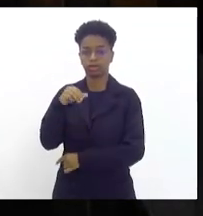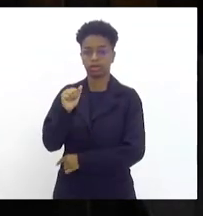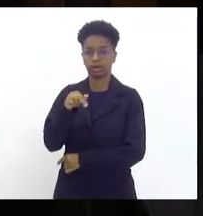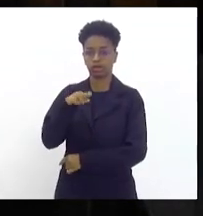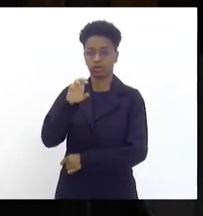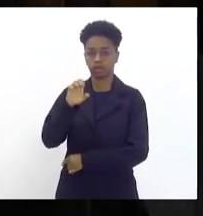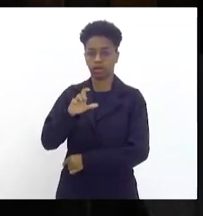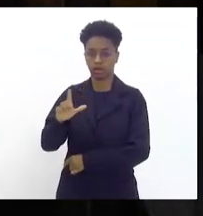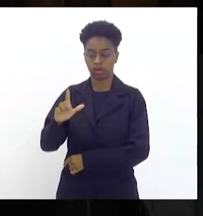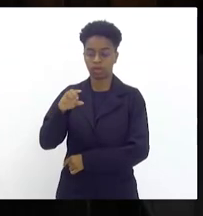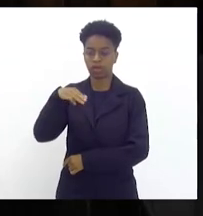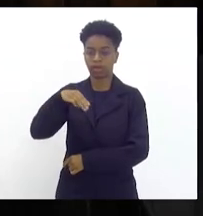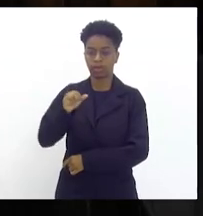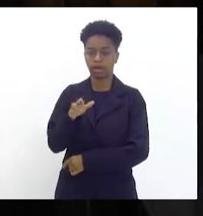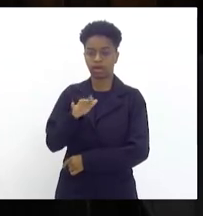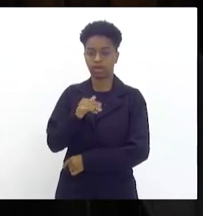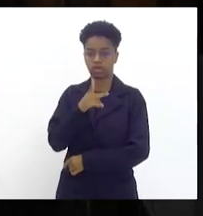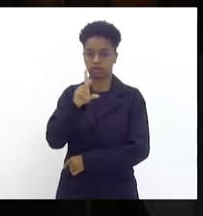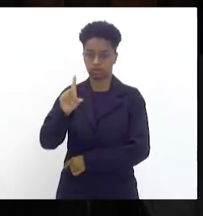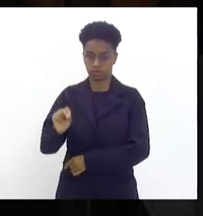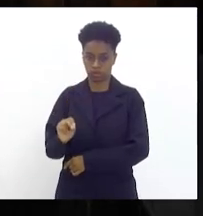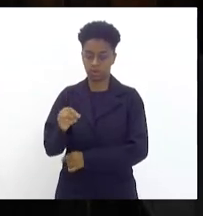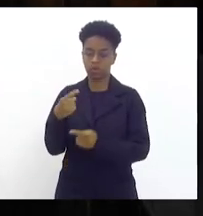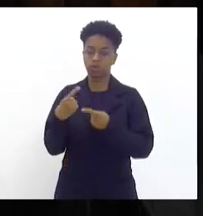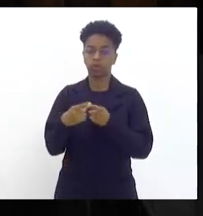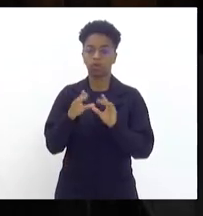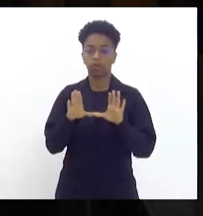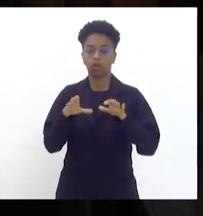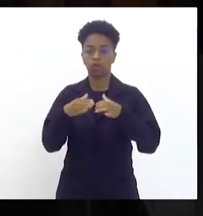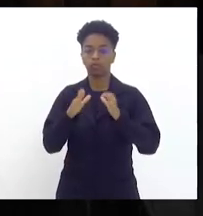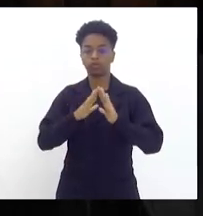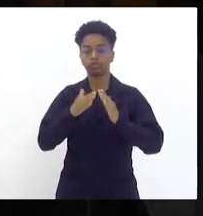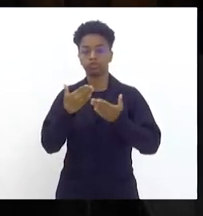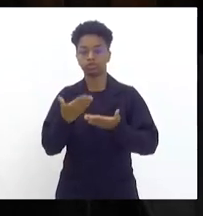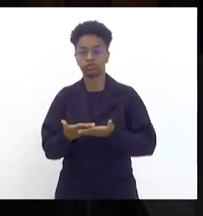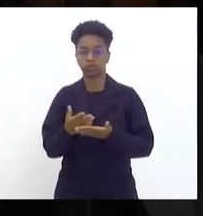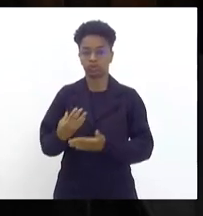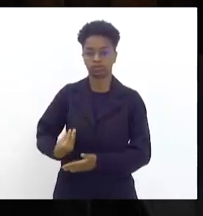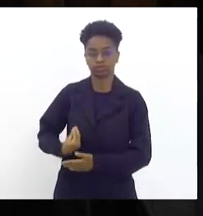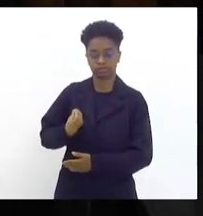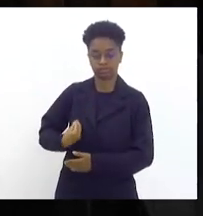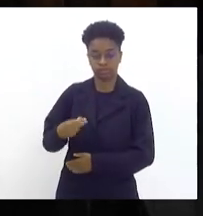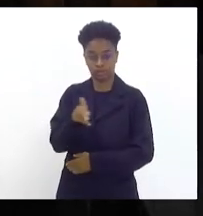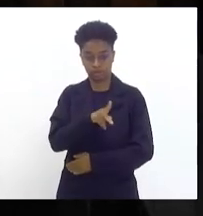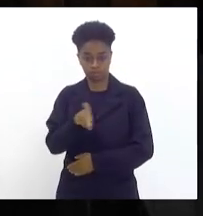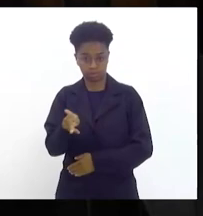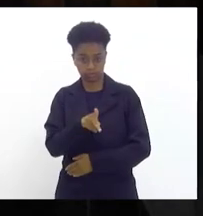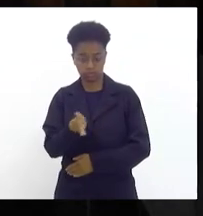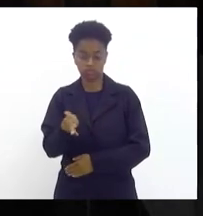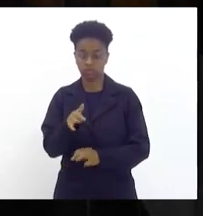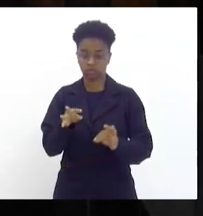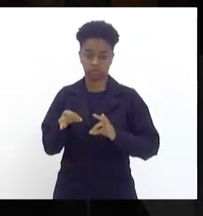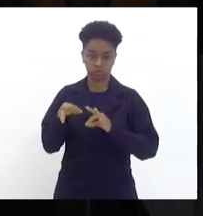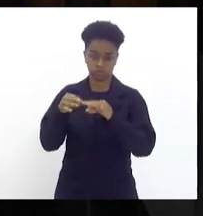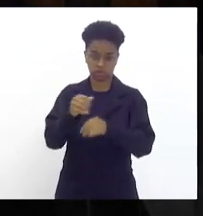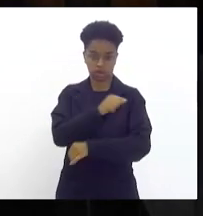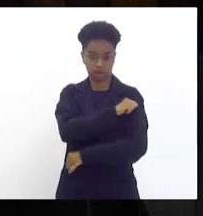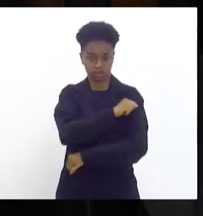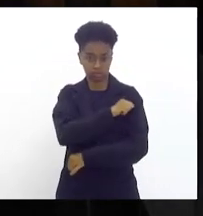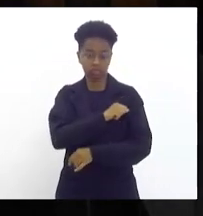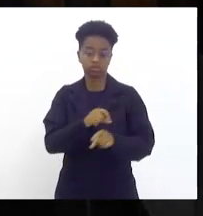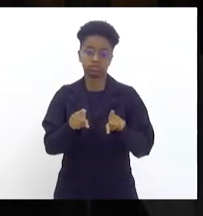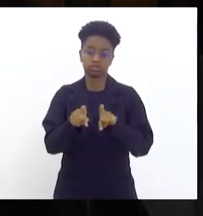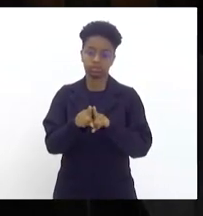onde a comunidade escolar presente professores professoras alunos